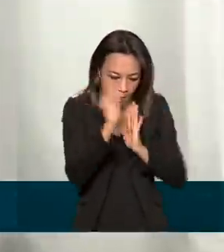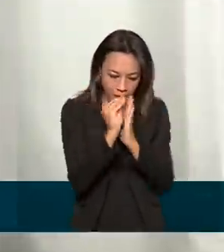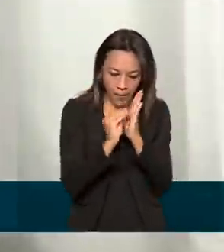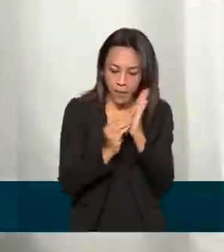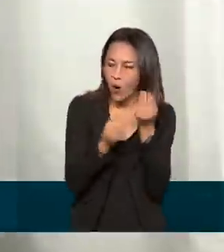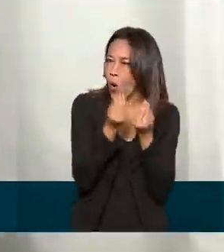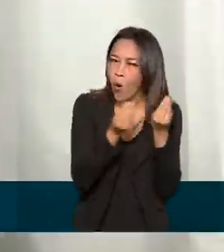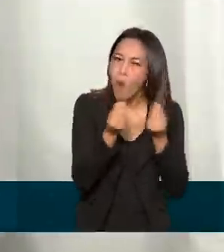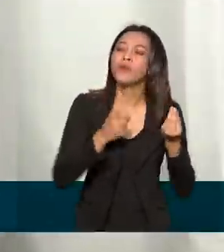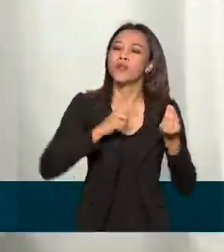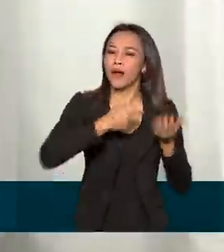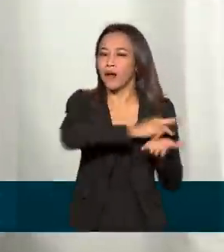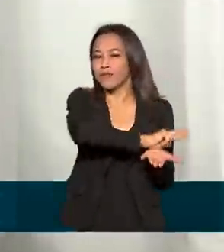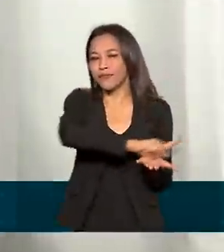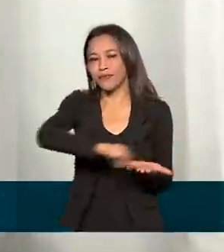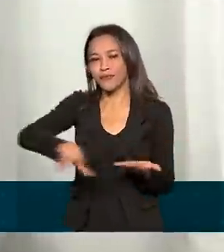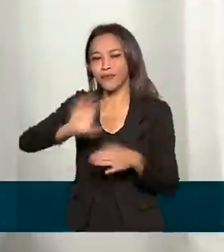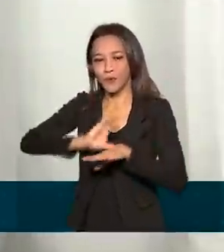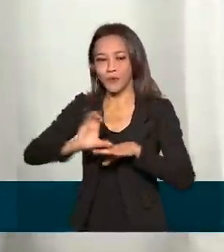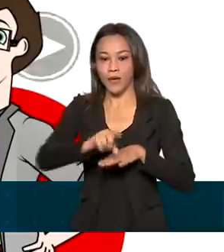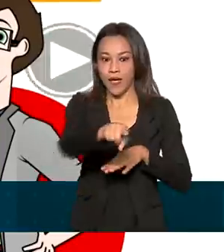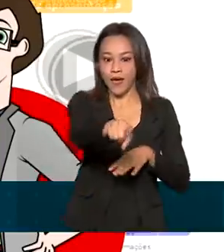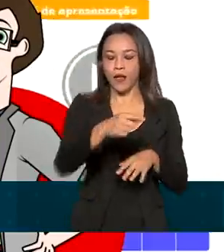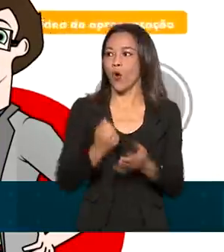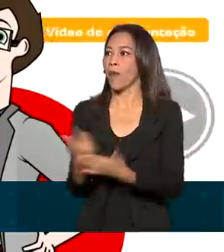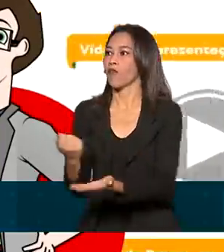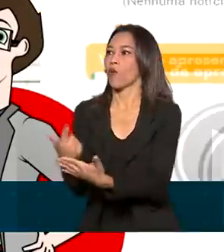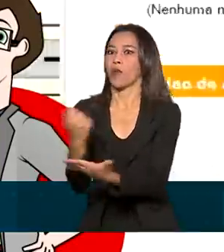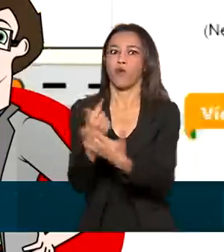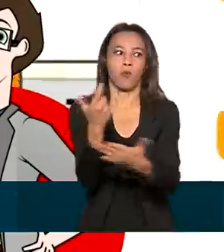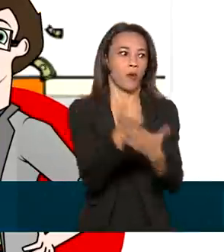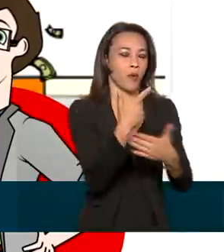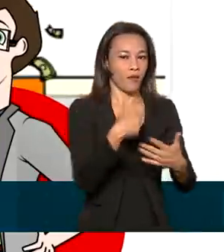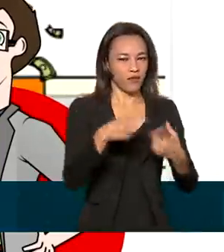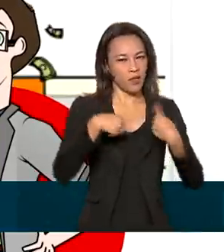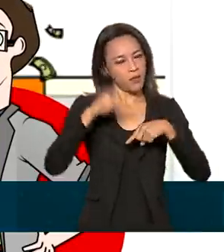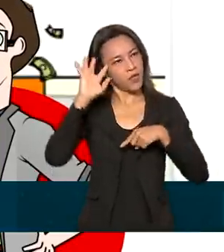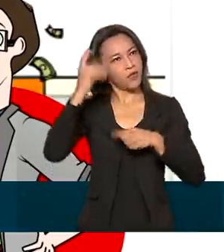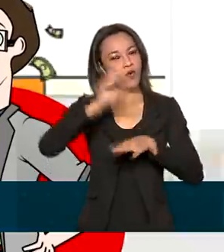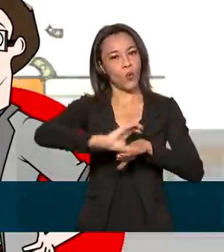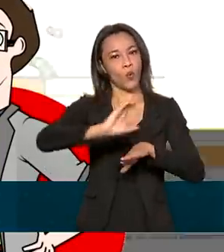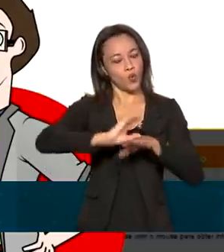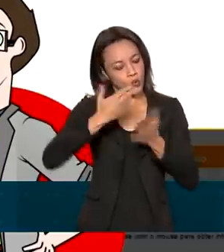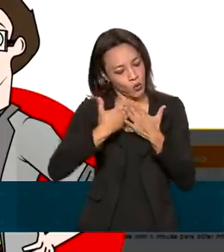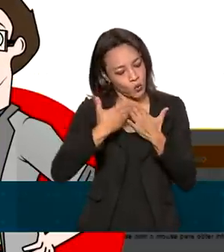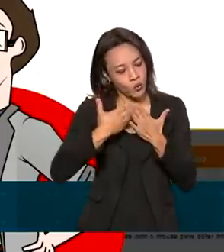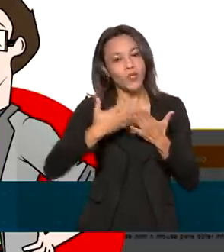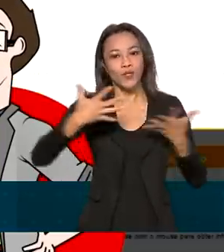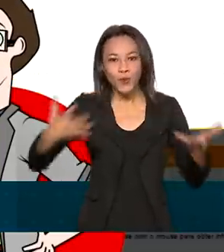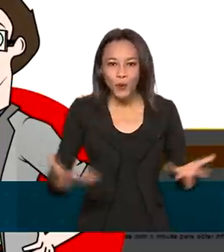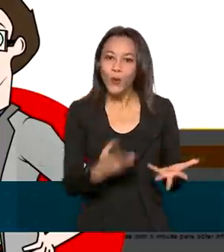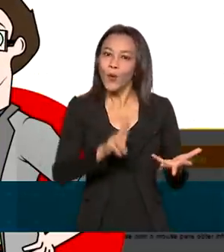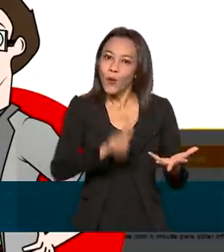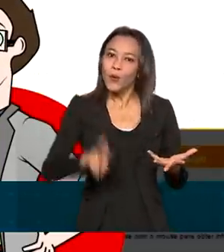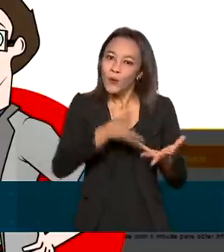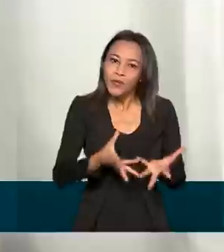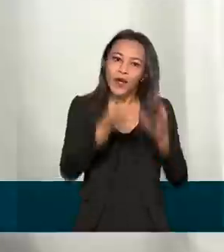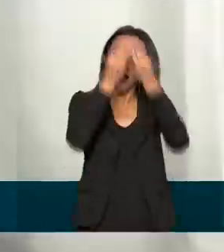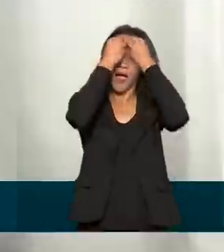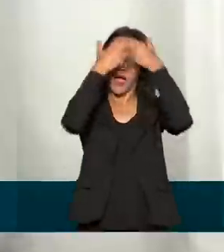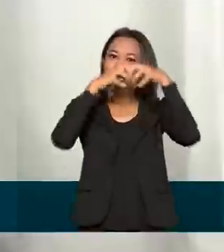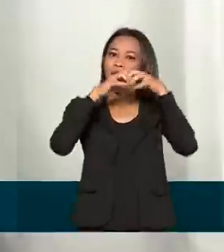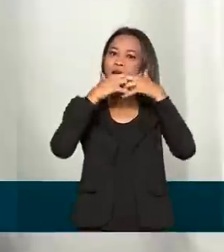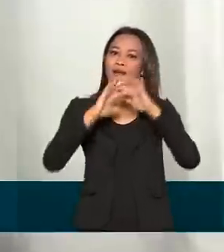Angélica disse que comprava por impulso. Ela fez a capacitação e hoje já aplica o conhecimento em casa.